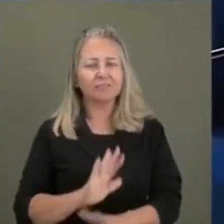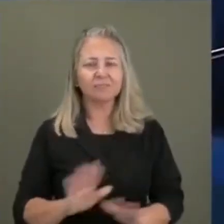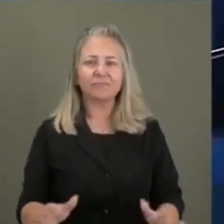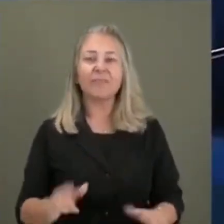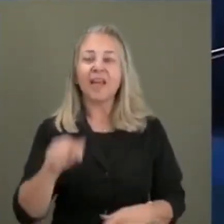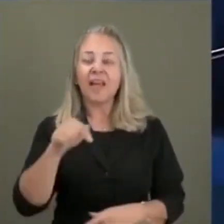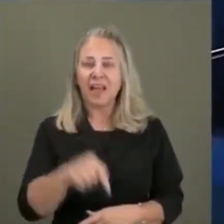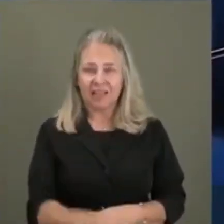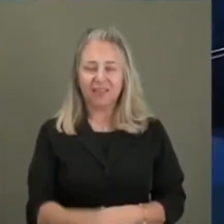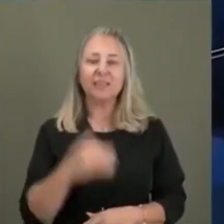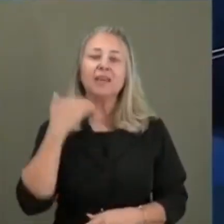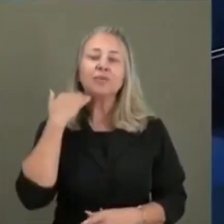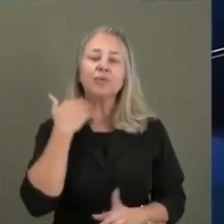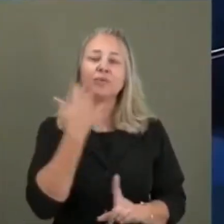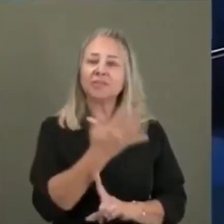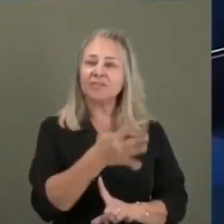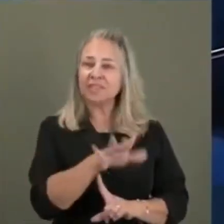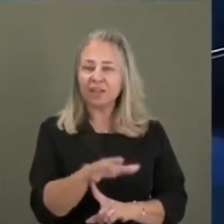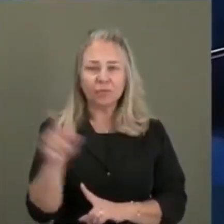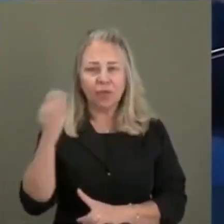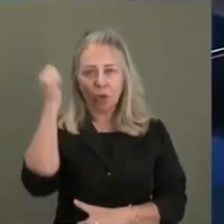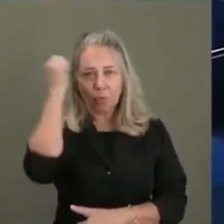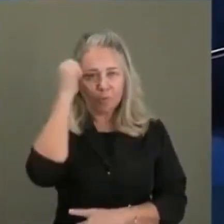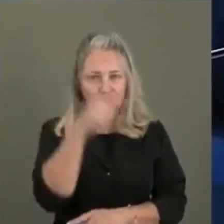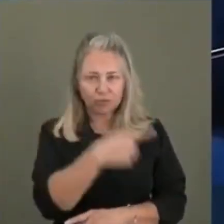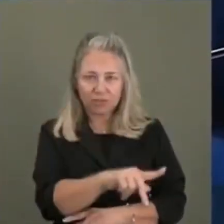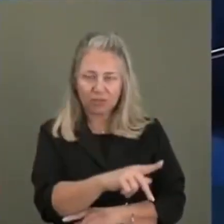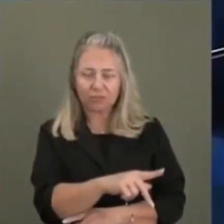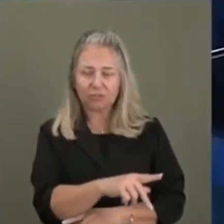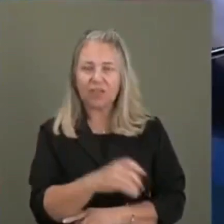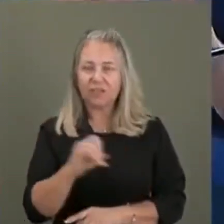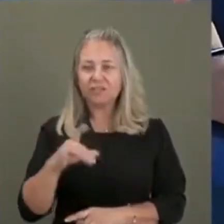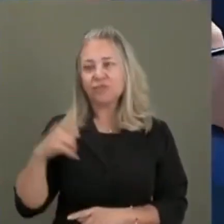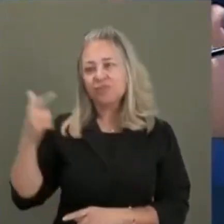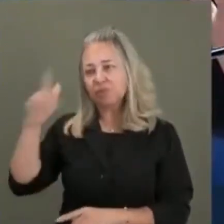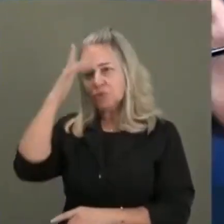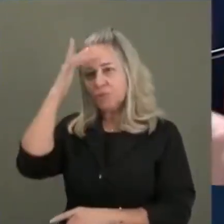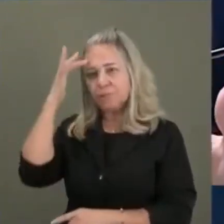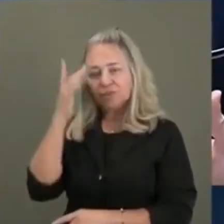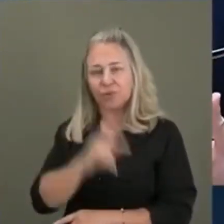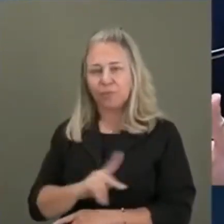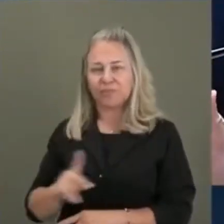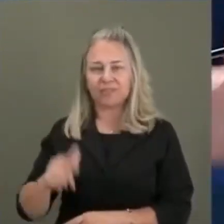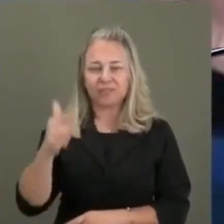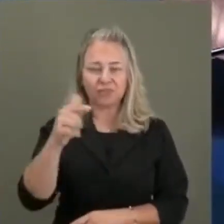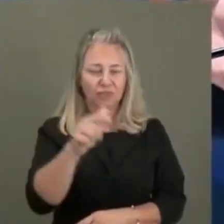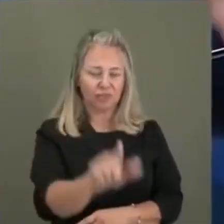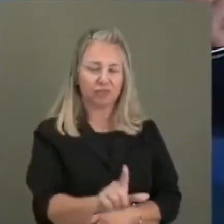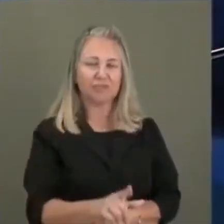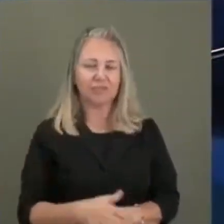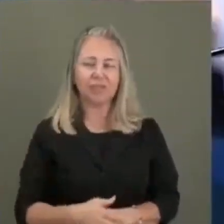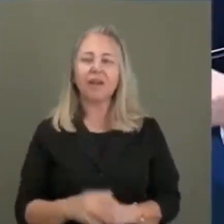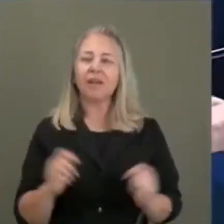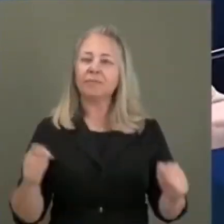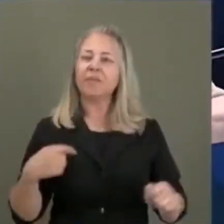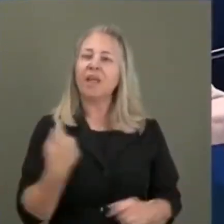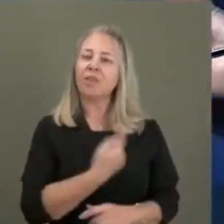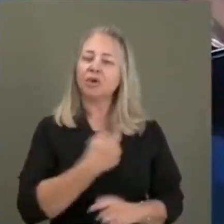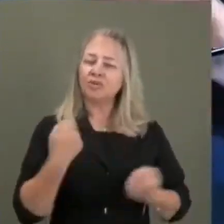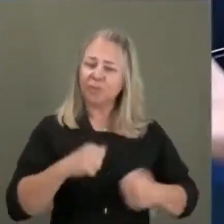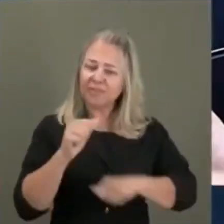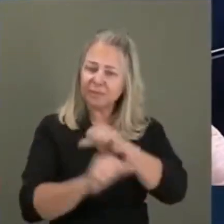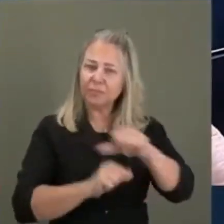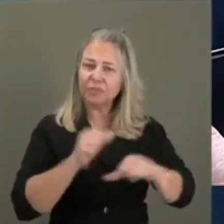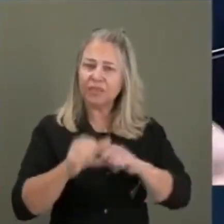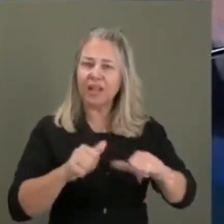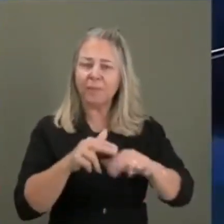Aqui, no Banco Central, que não é culpa sua, que se tivesse outro presidente aí, ou outro que entrar, vai continuar da mesma maneira. E aí é nós que temos que mudar isso